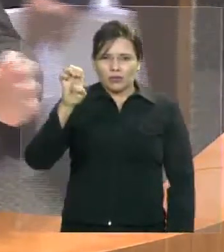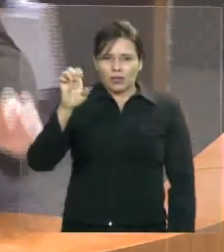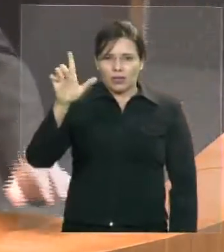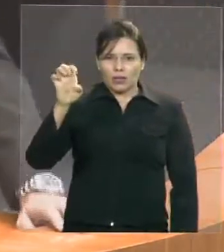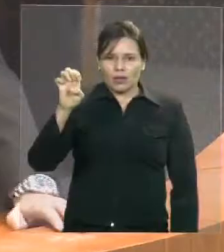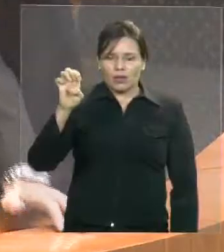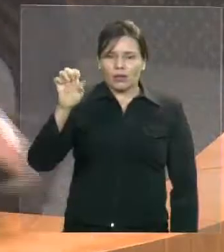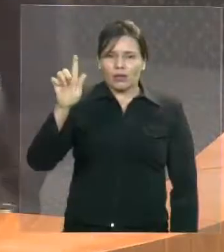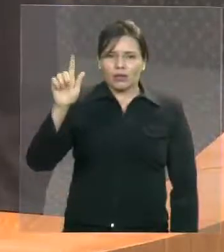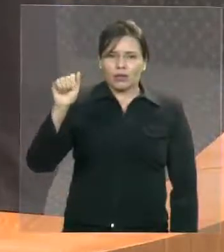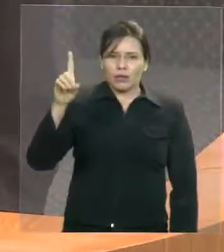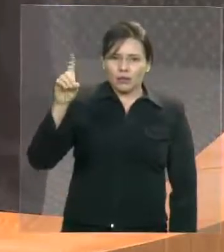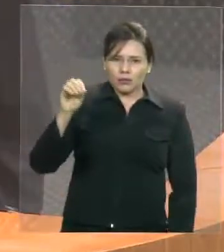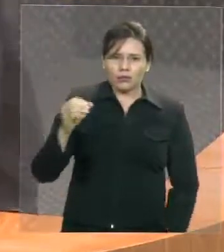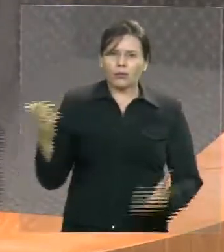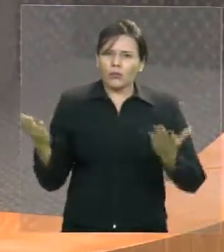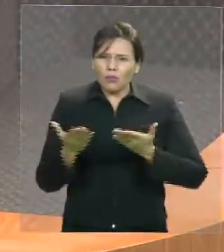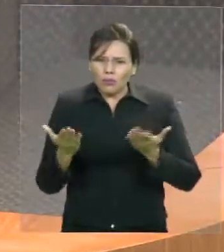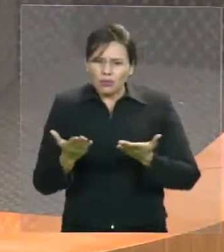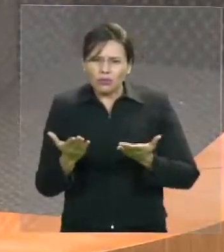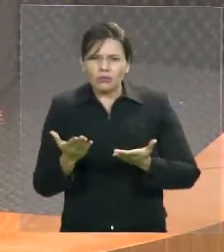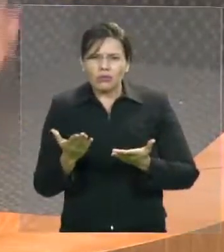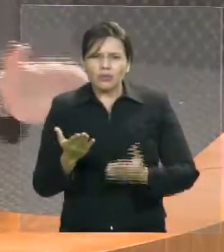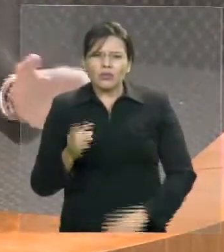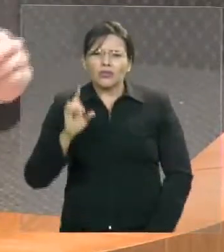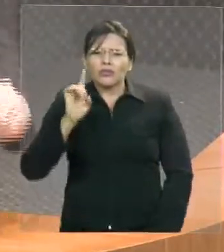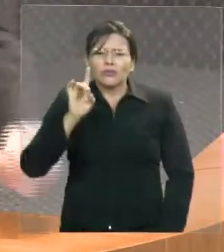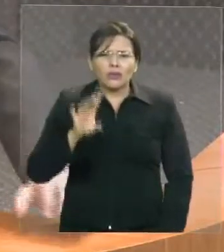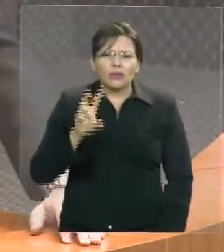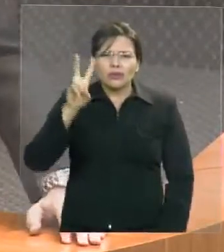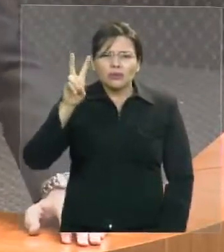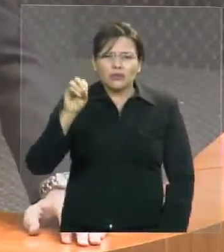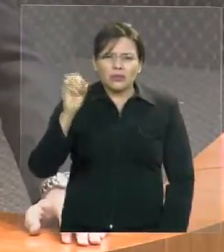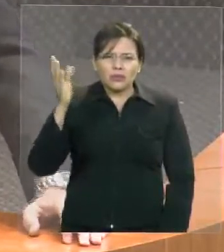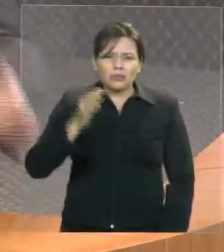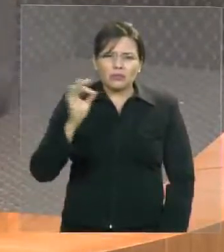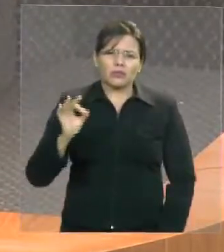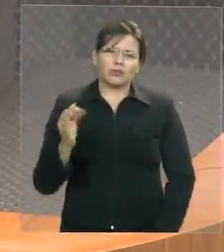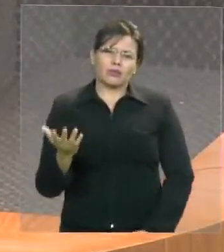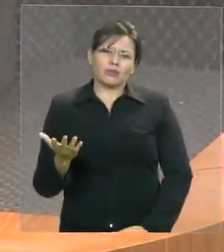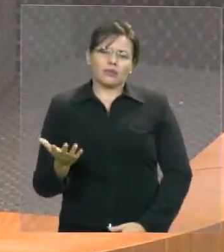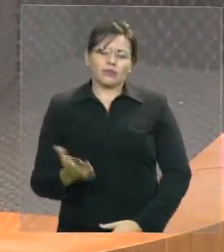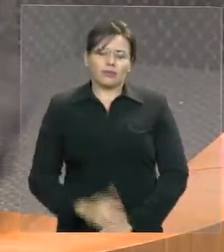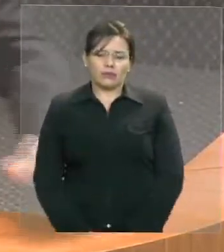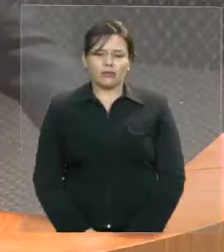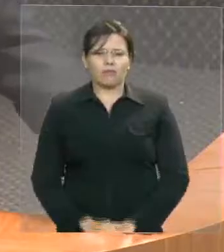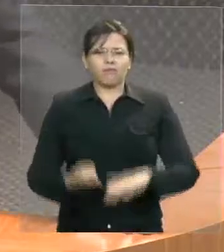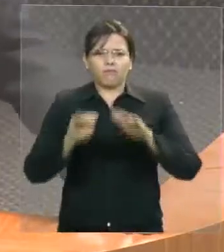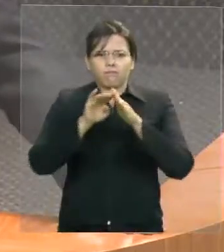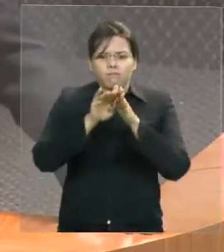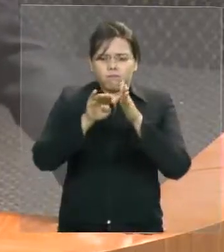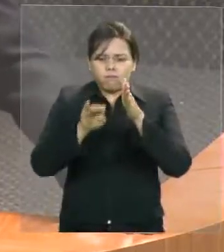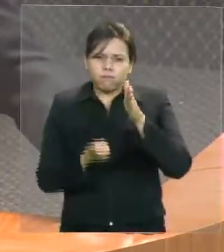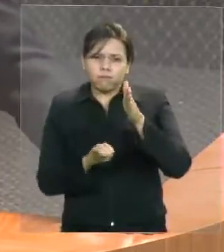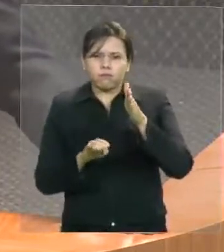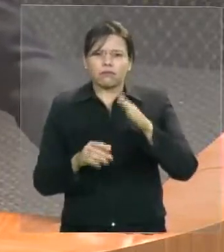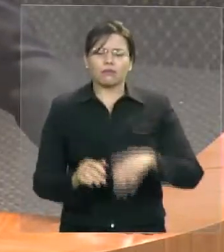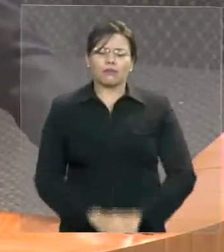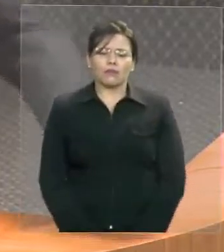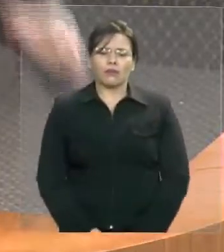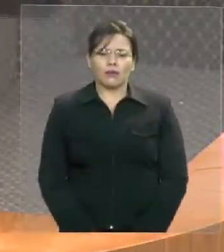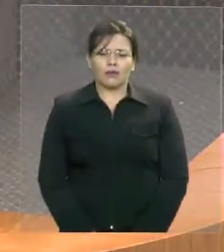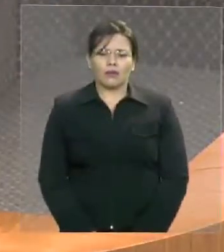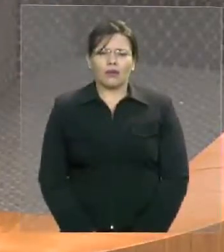Responsabilidade Fiscal dando aumento para o delegado, mas esqueceu as outras categorias dentro da polícia. E é assim que ele está fazendo em todas as outras categorias.